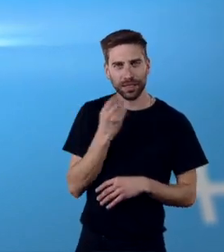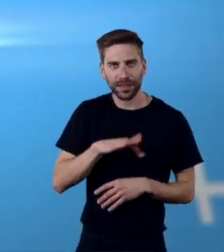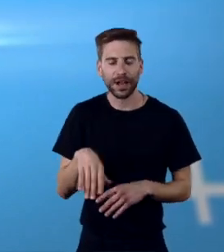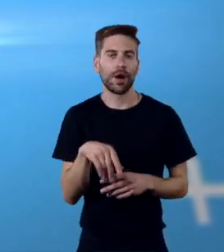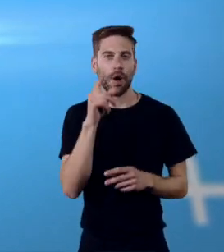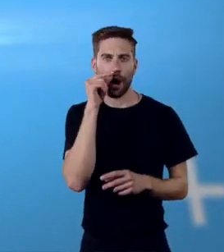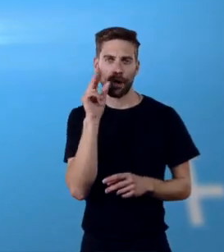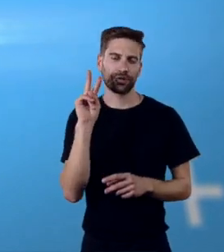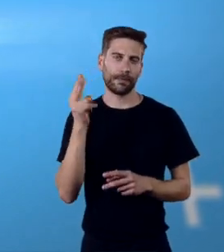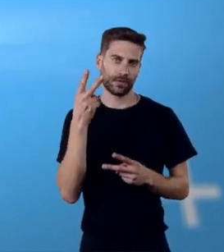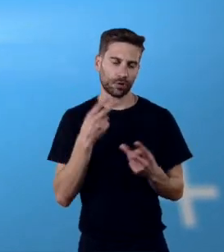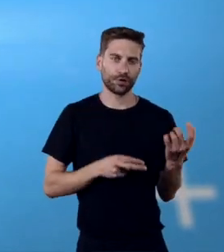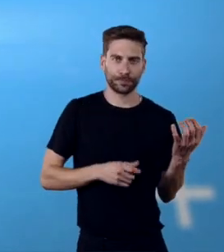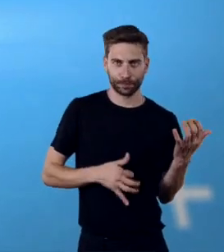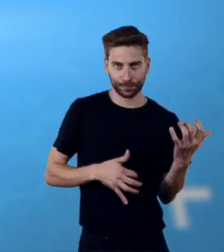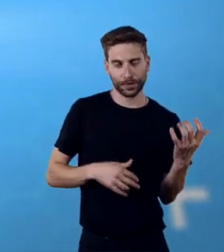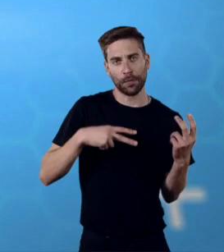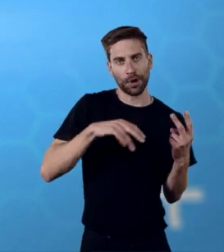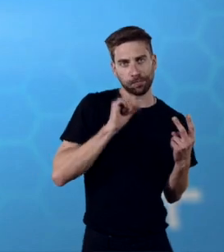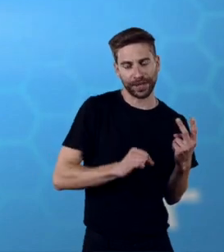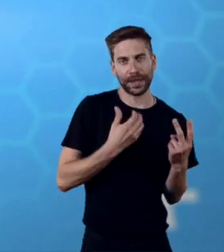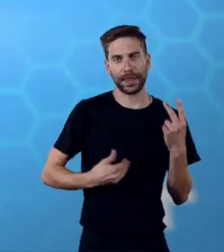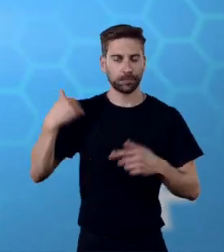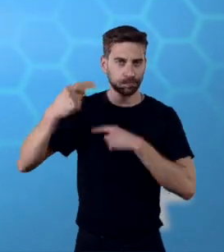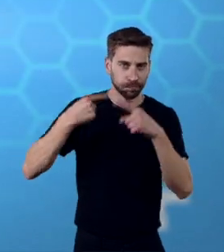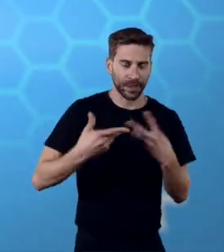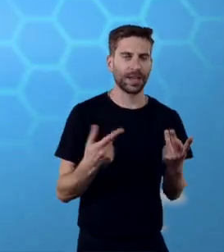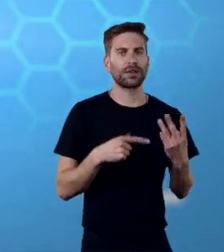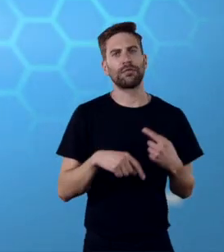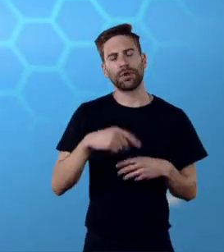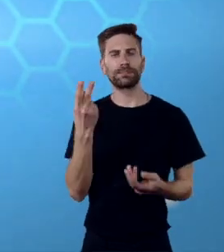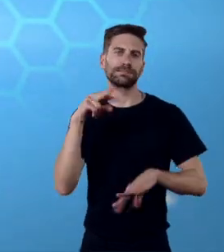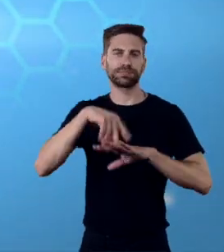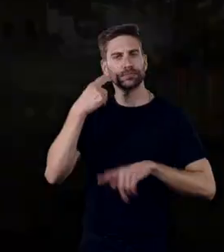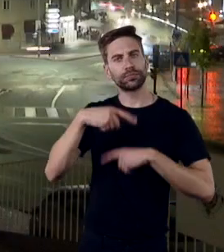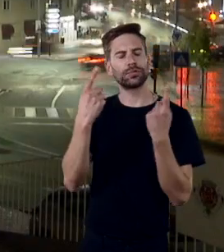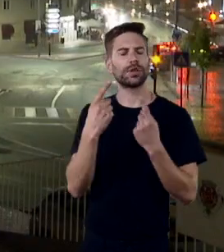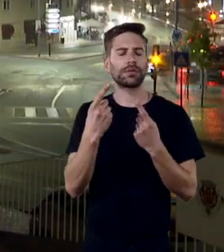e Nuno Botelho na guitarra clássica, foi um concerto cheio de história e magia.